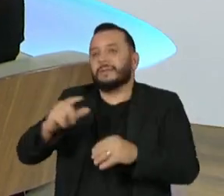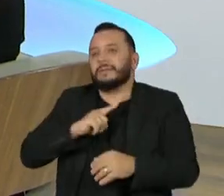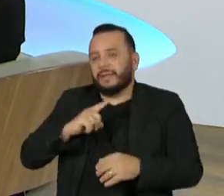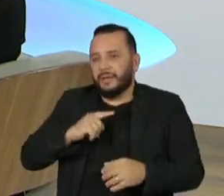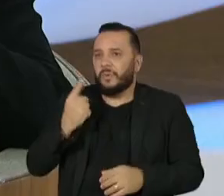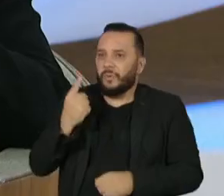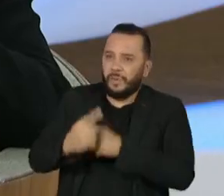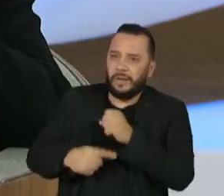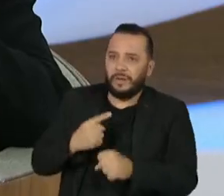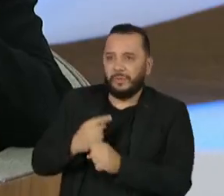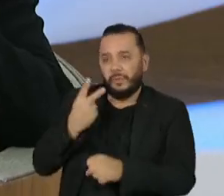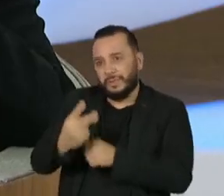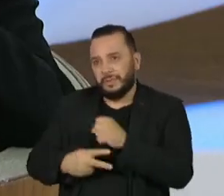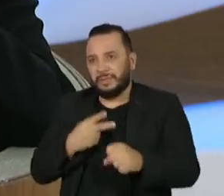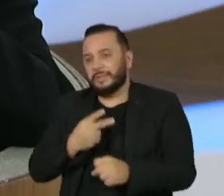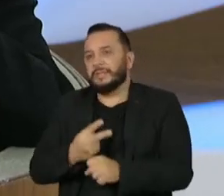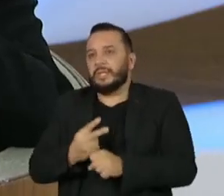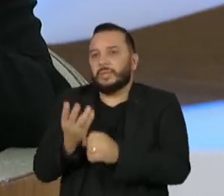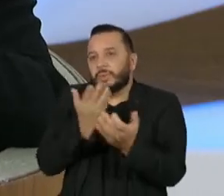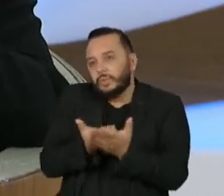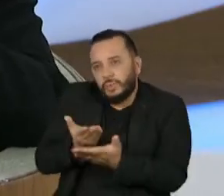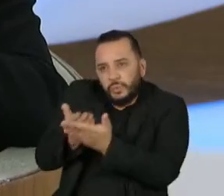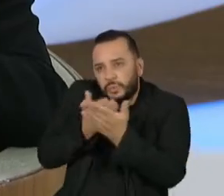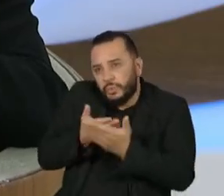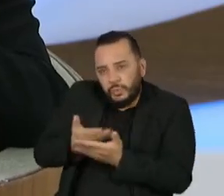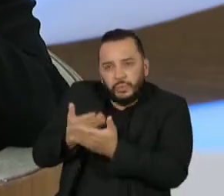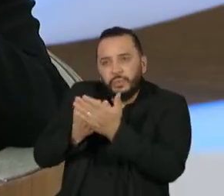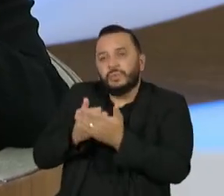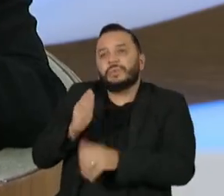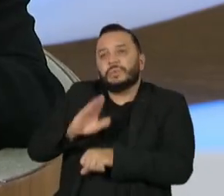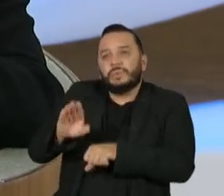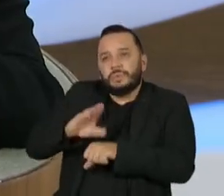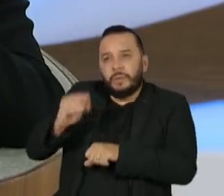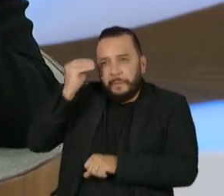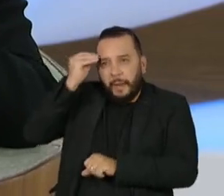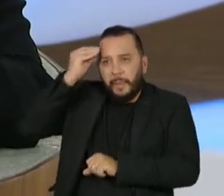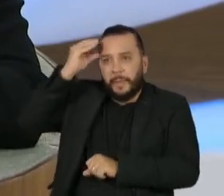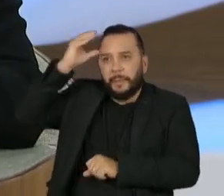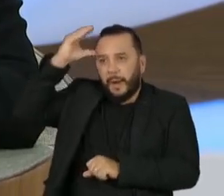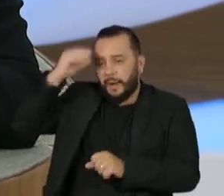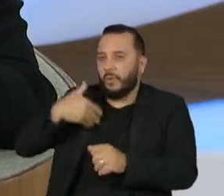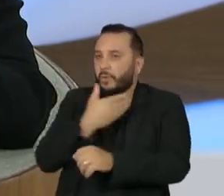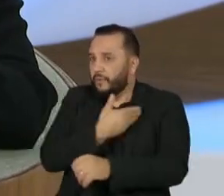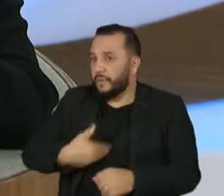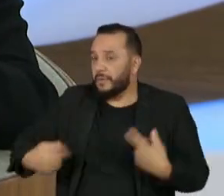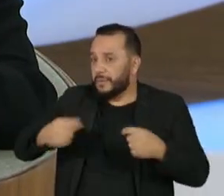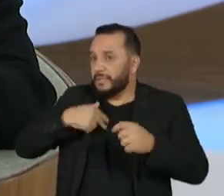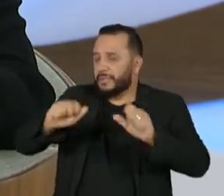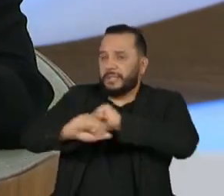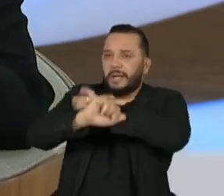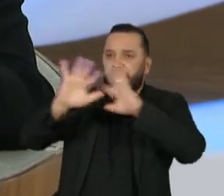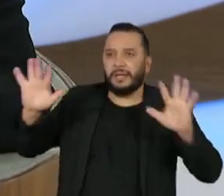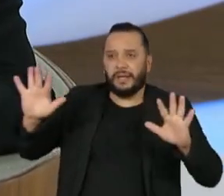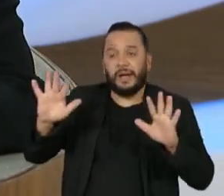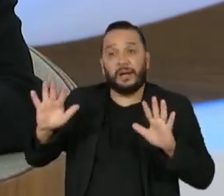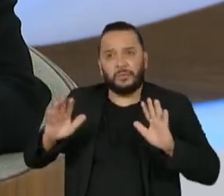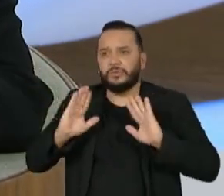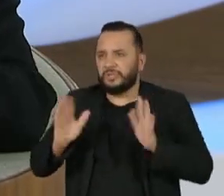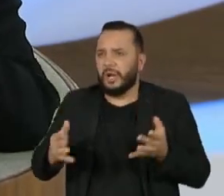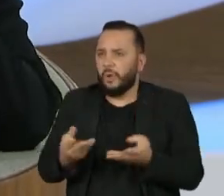você tem que fazer é o governo ser transparente, eficiente, eficaz e dar